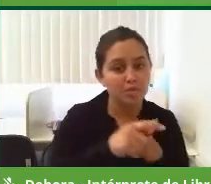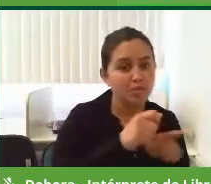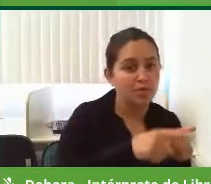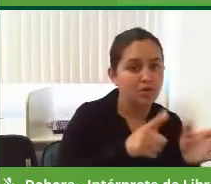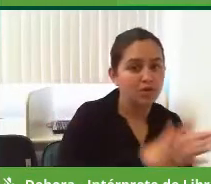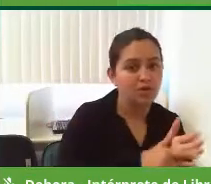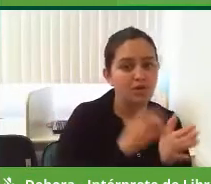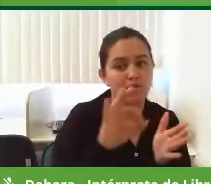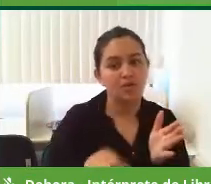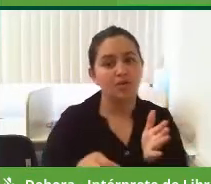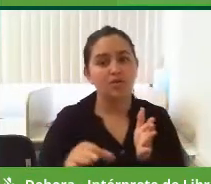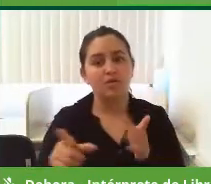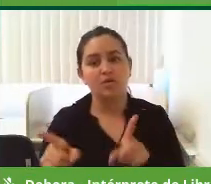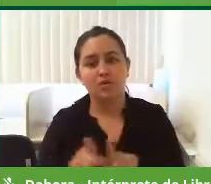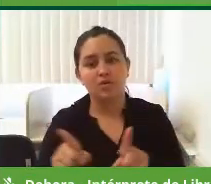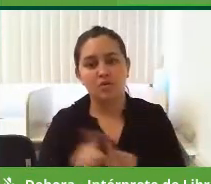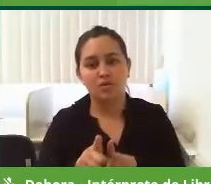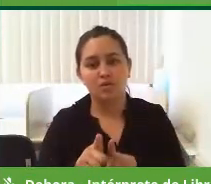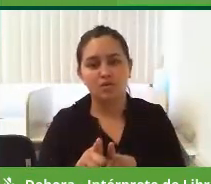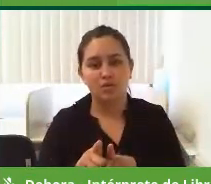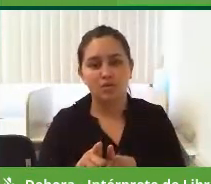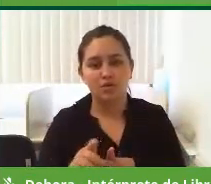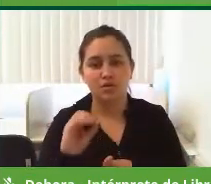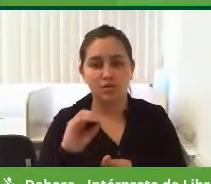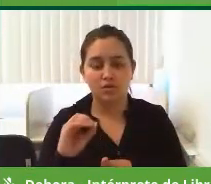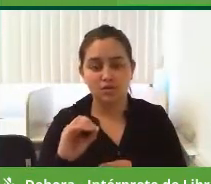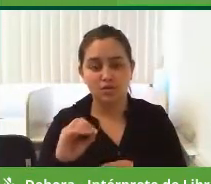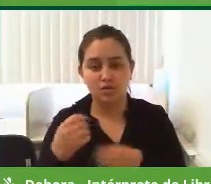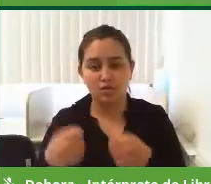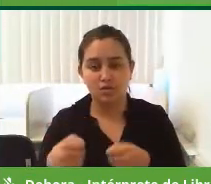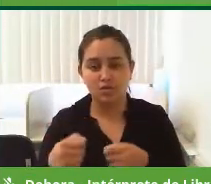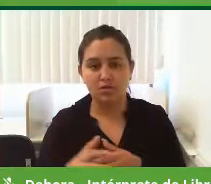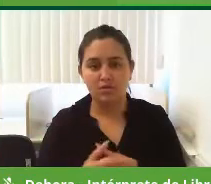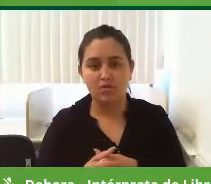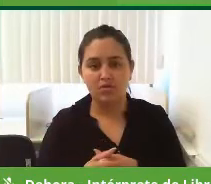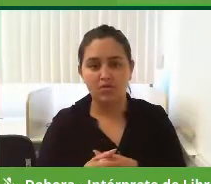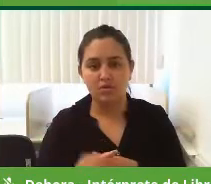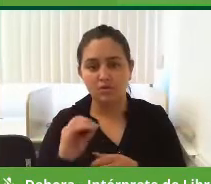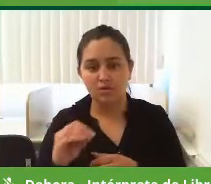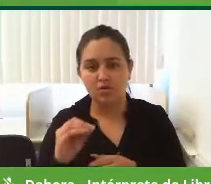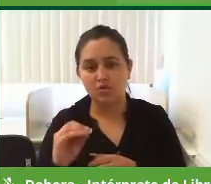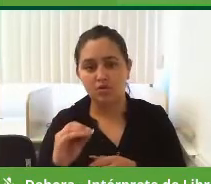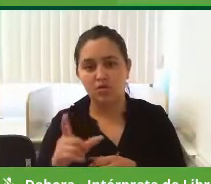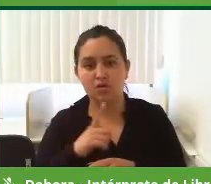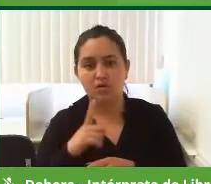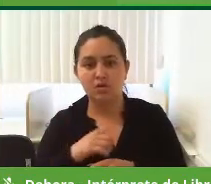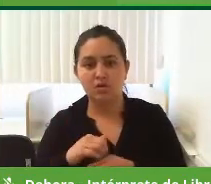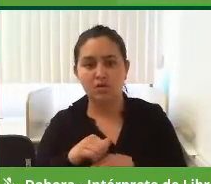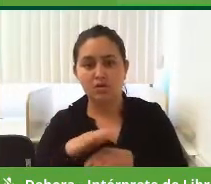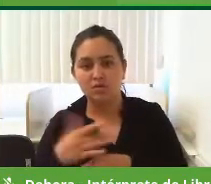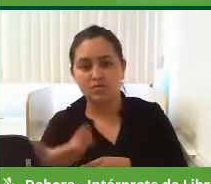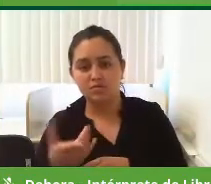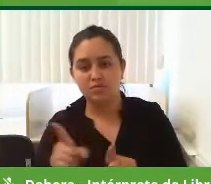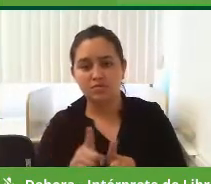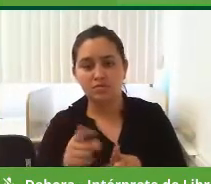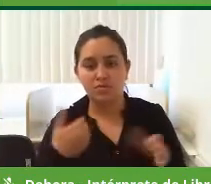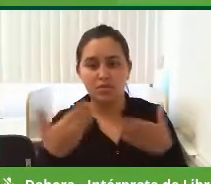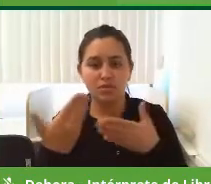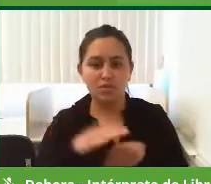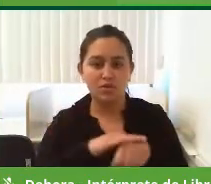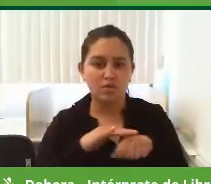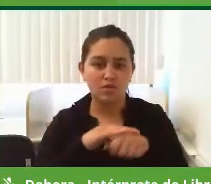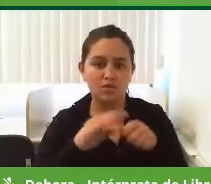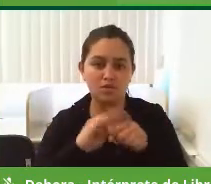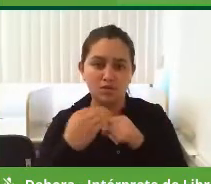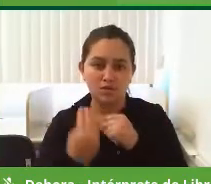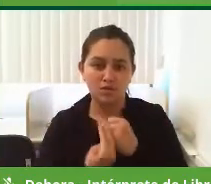o, também, o limite prudencial, e temos o que sobra, professor, nós vamos discutir no bairro, com a